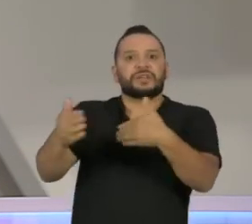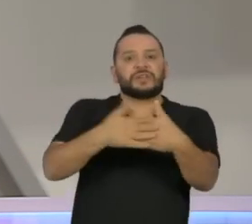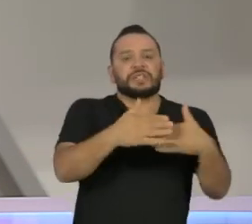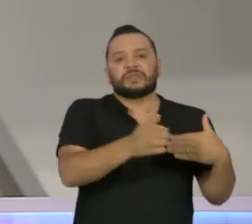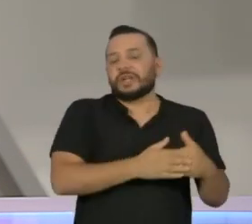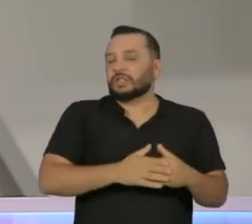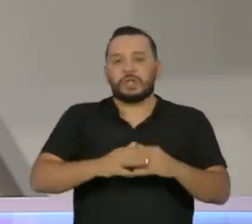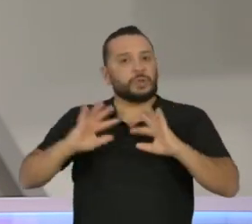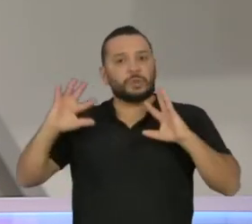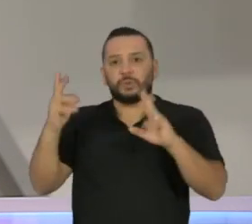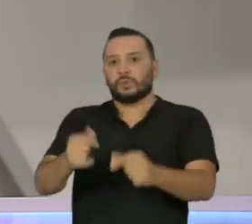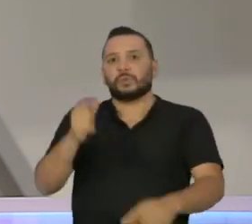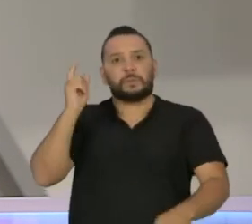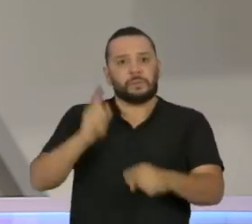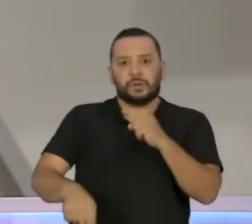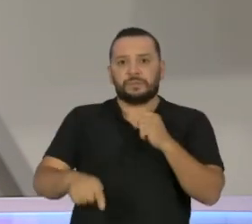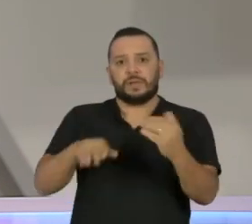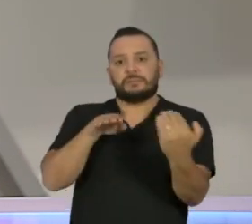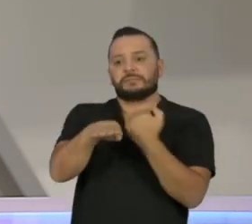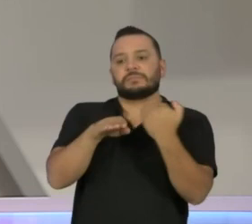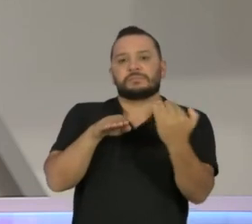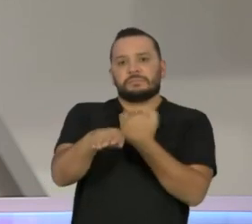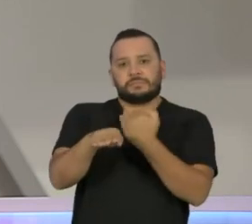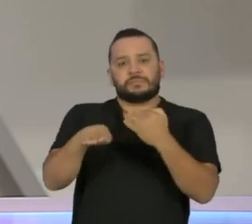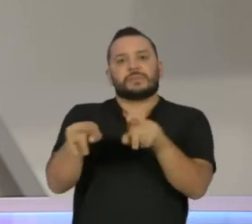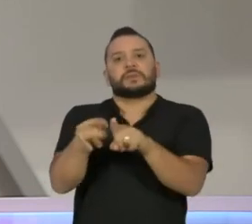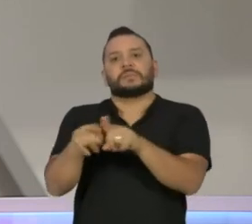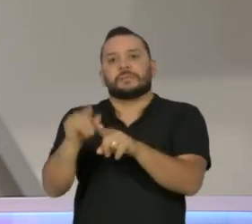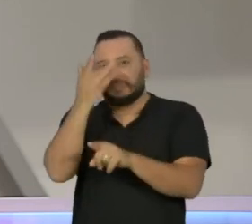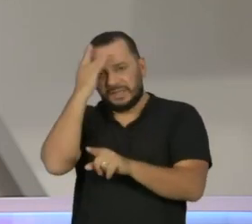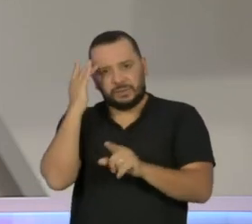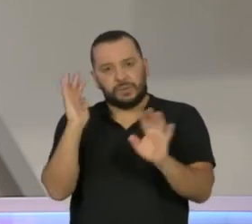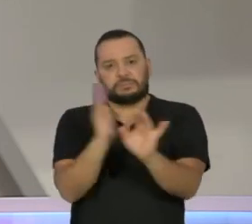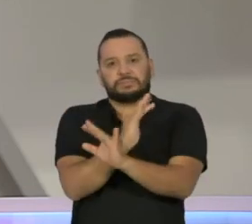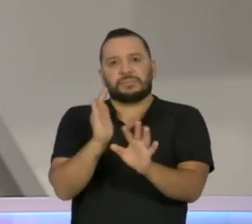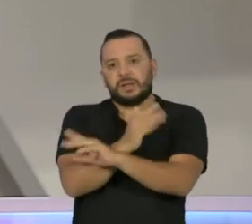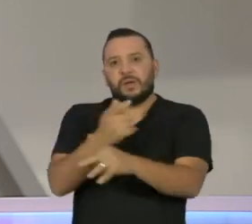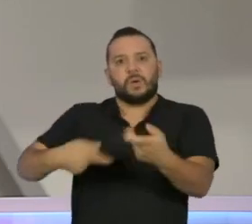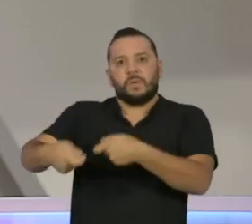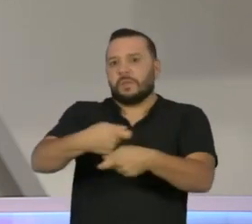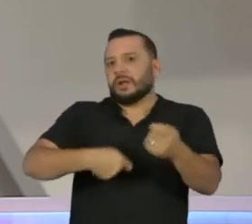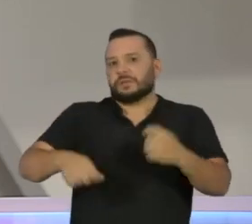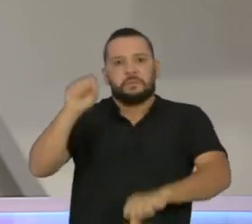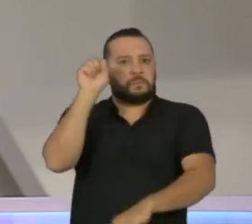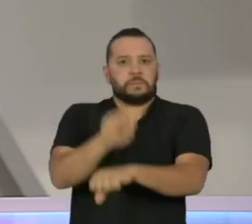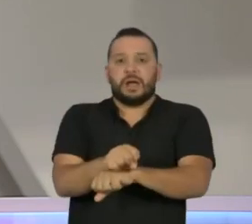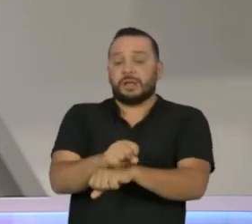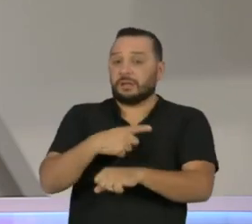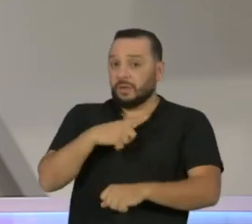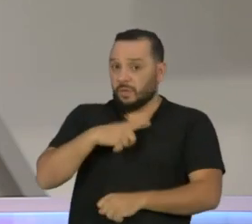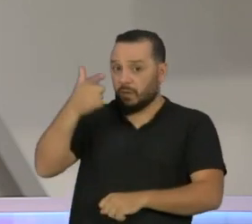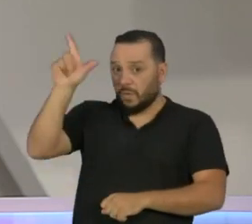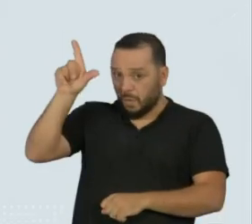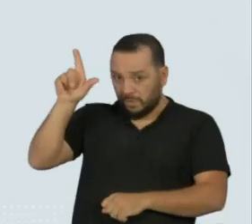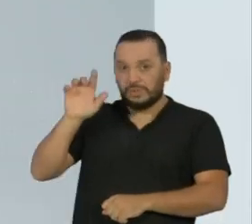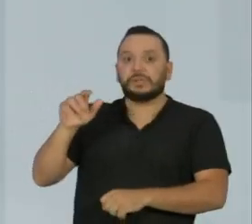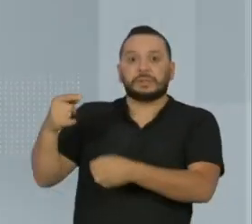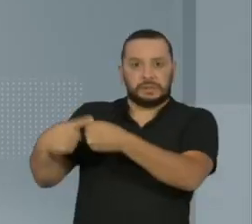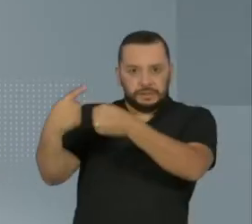circulação de veículos e pessoas, além de atividades comerciais. A medida é estudada por outras cidades e estados.